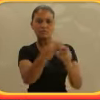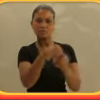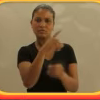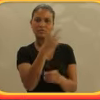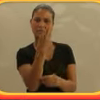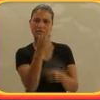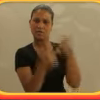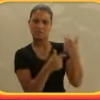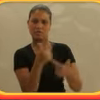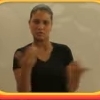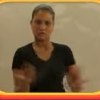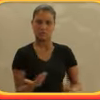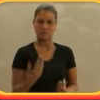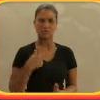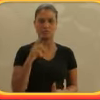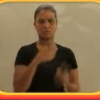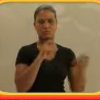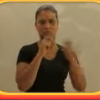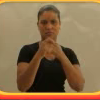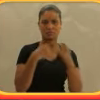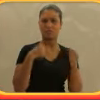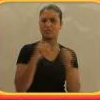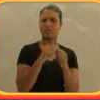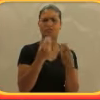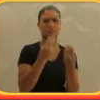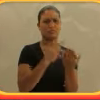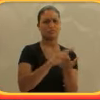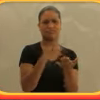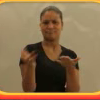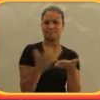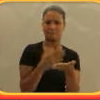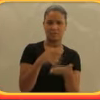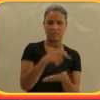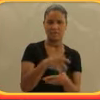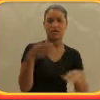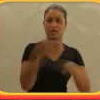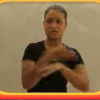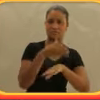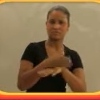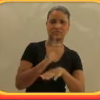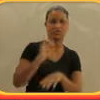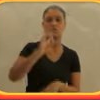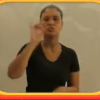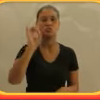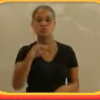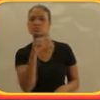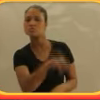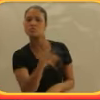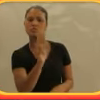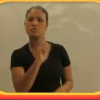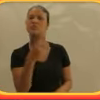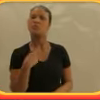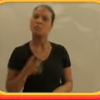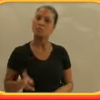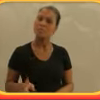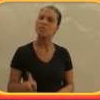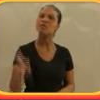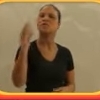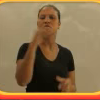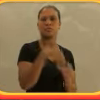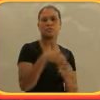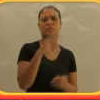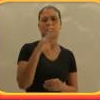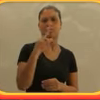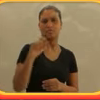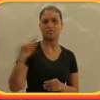infelizmente, está dando muito certo também. E eu concilio essas três atividades hoje. Eu sou repórter, né? Faço muitas matérias